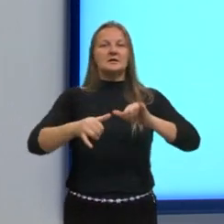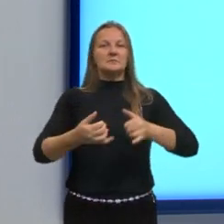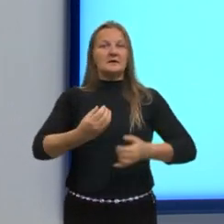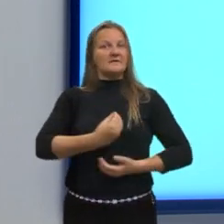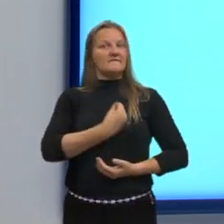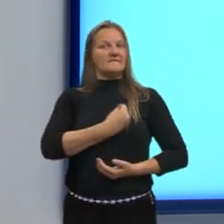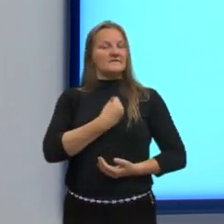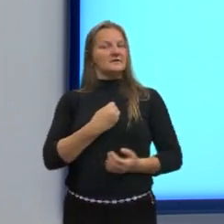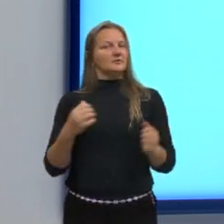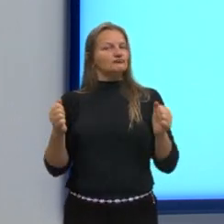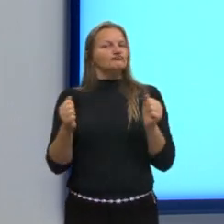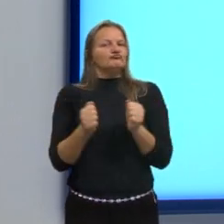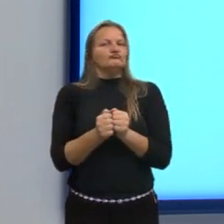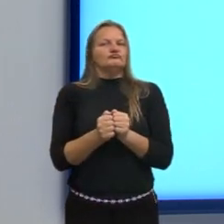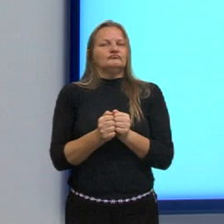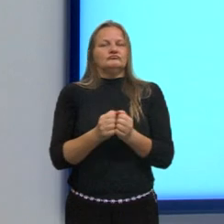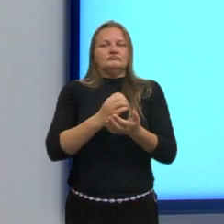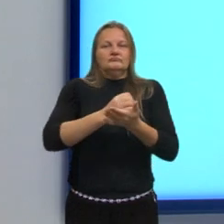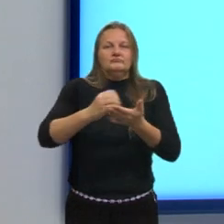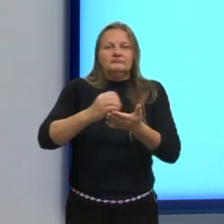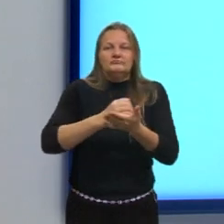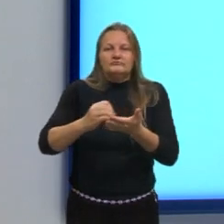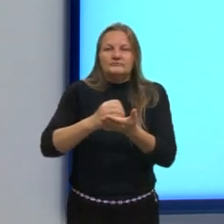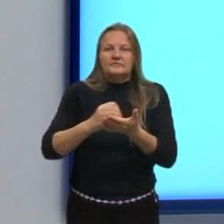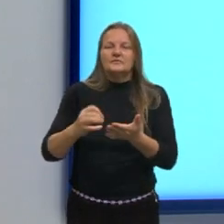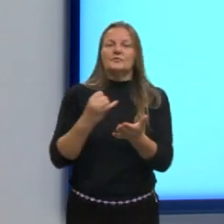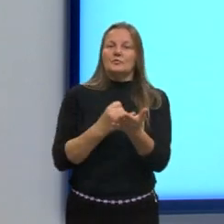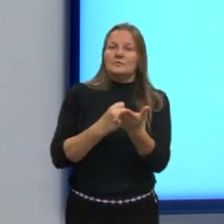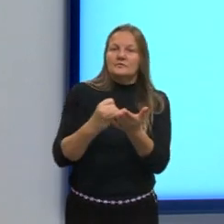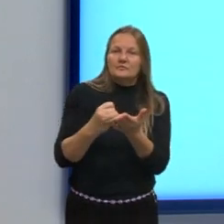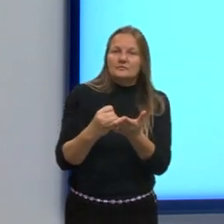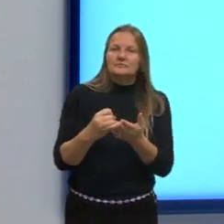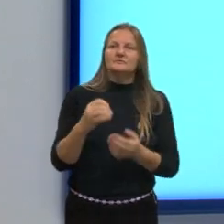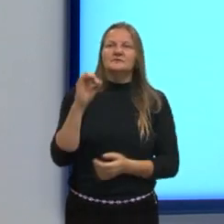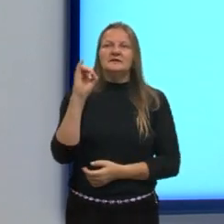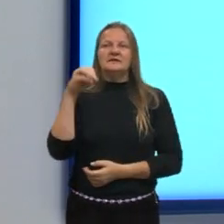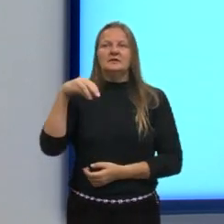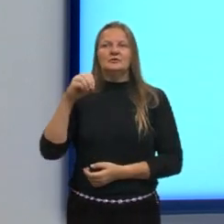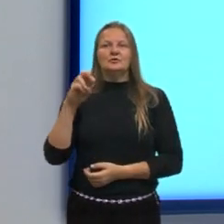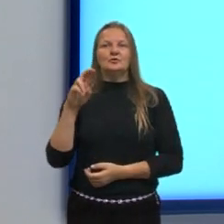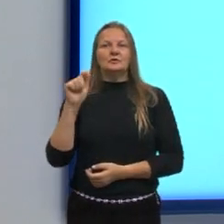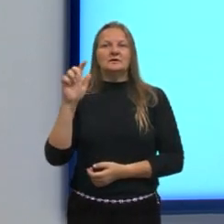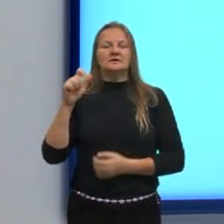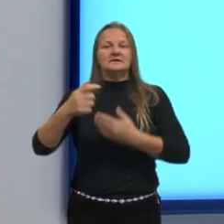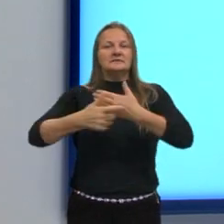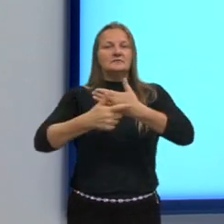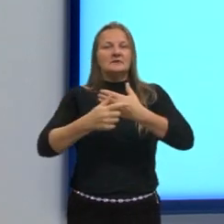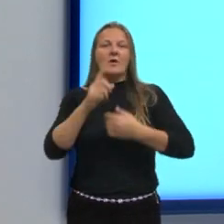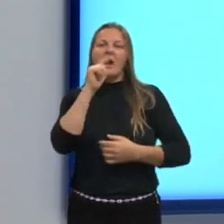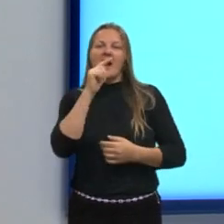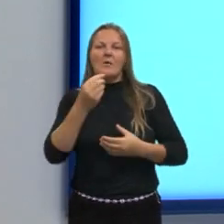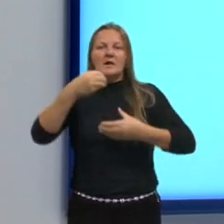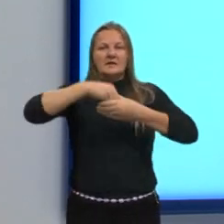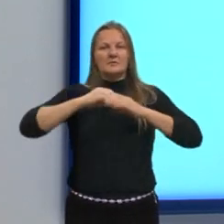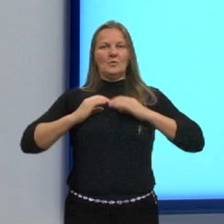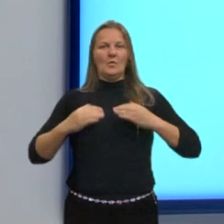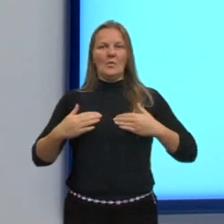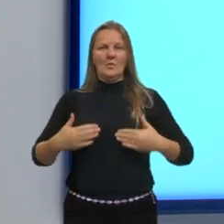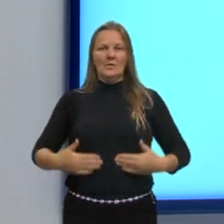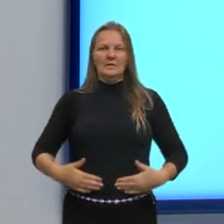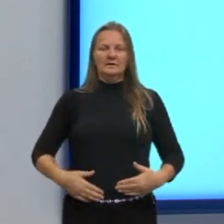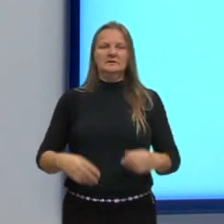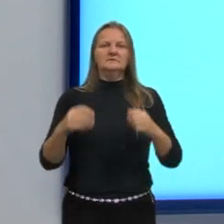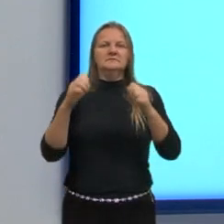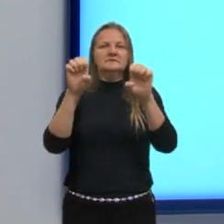que traz compostos orgânicos e inorgânicos, funções da água no organismo, estrutura das